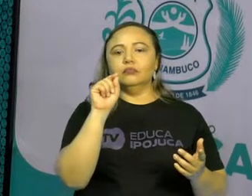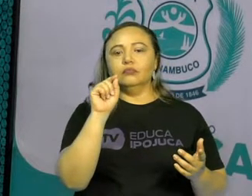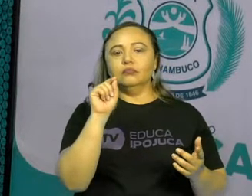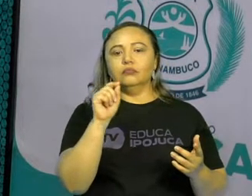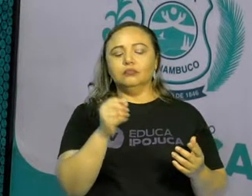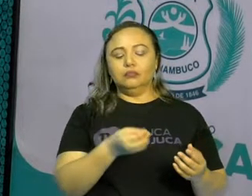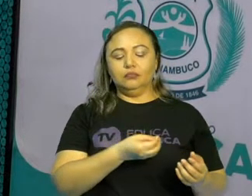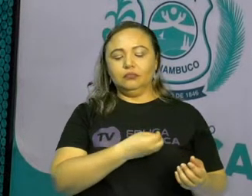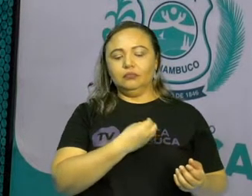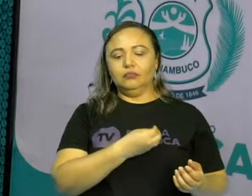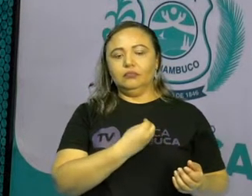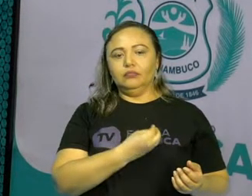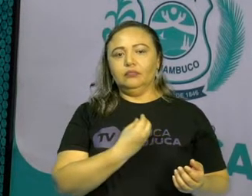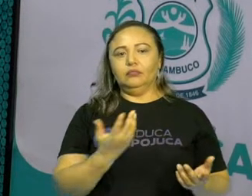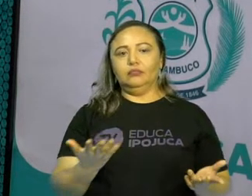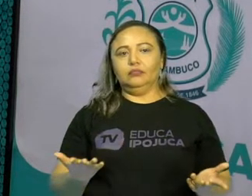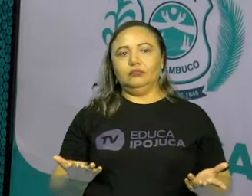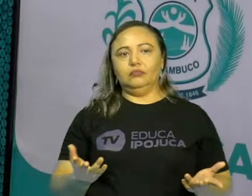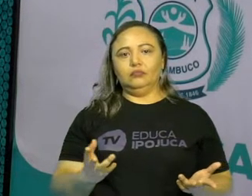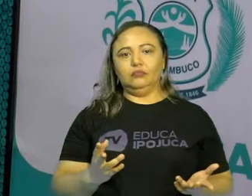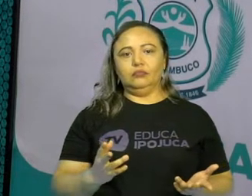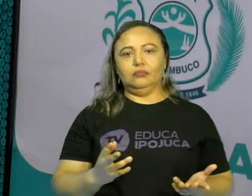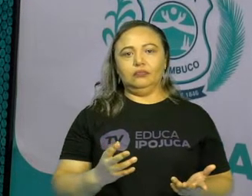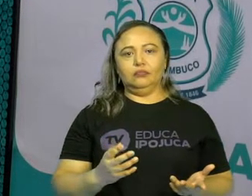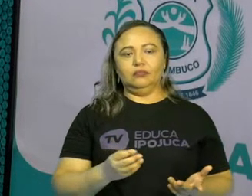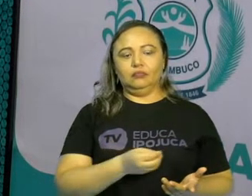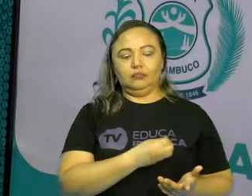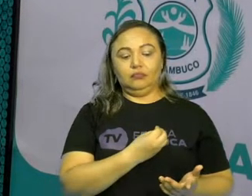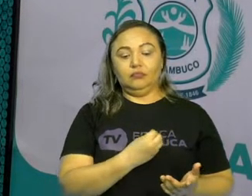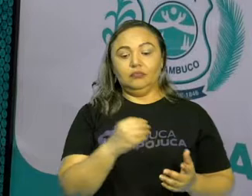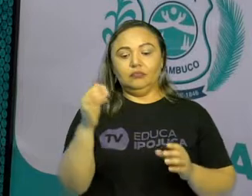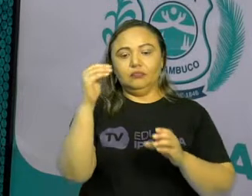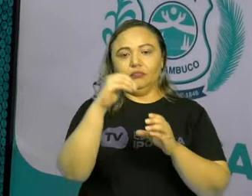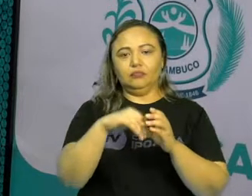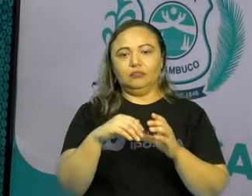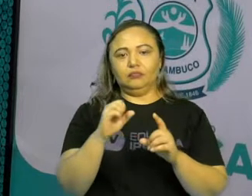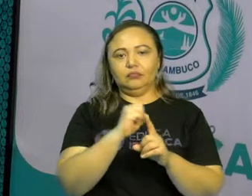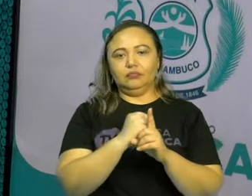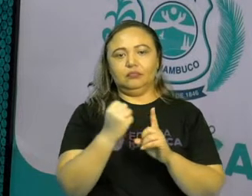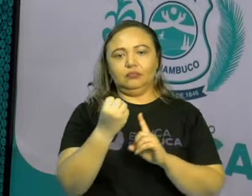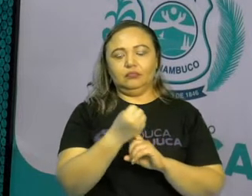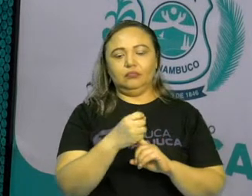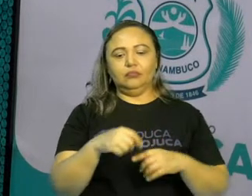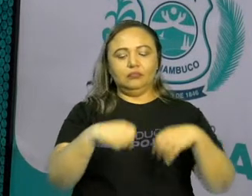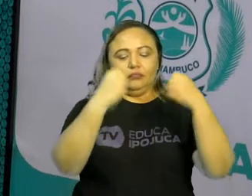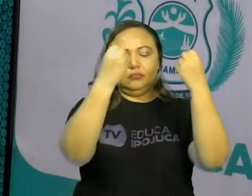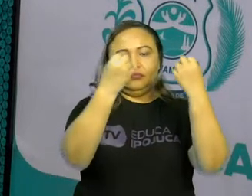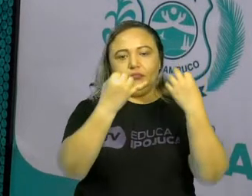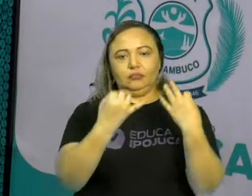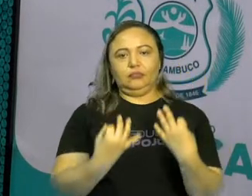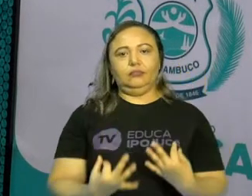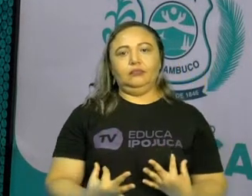convivência? Então, vamos lá analisar o nosso material de hoje.